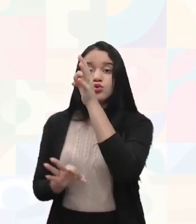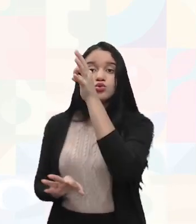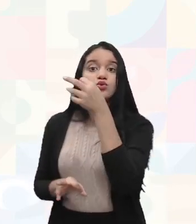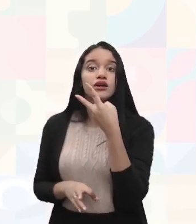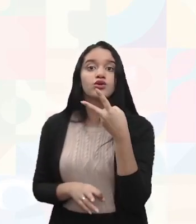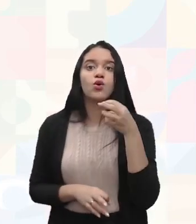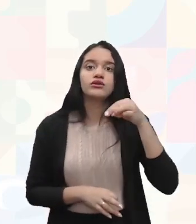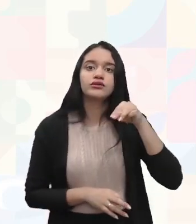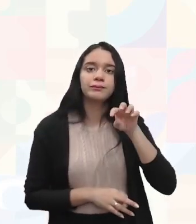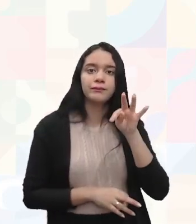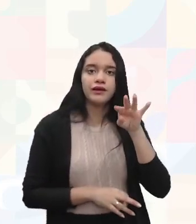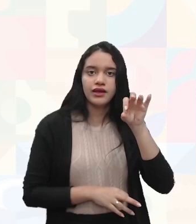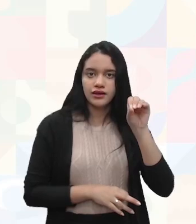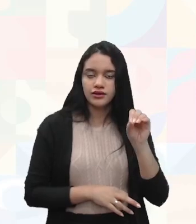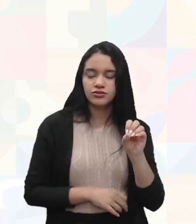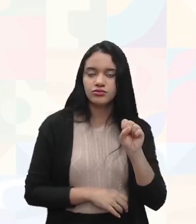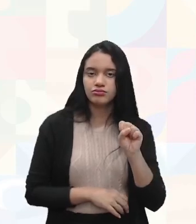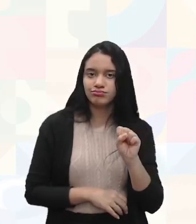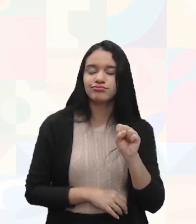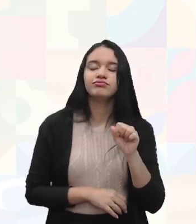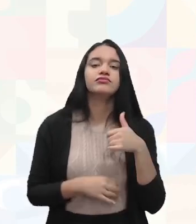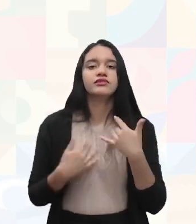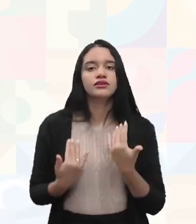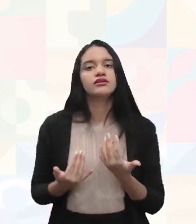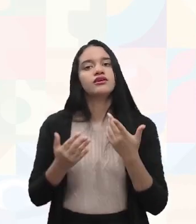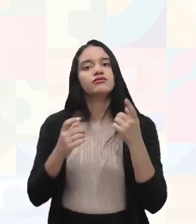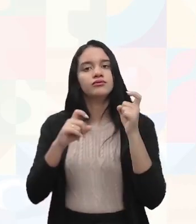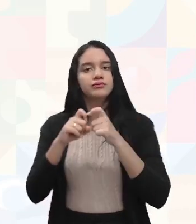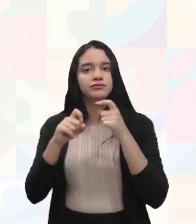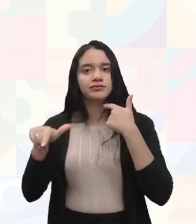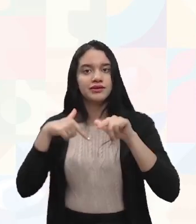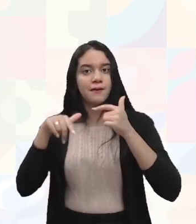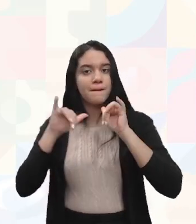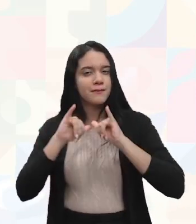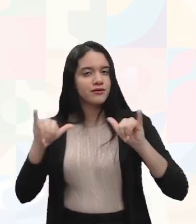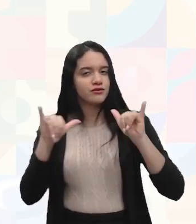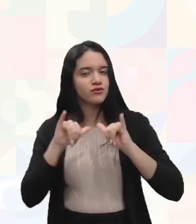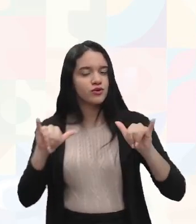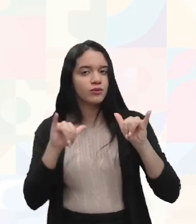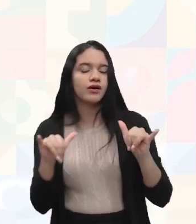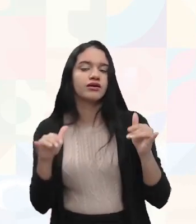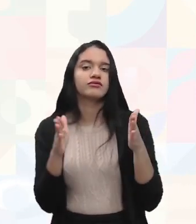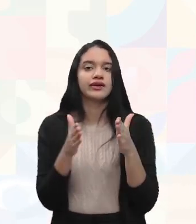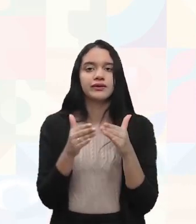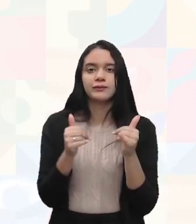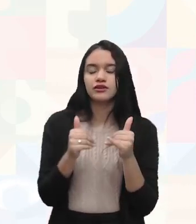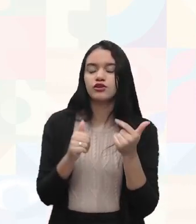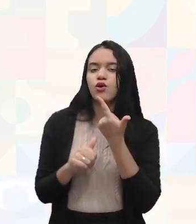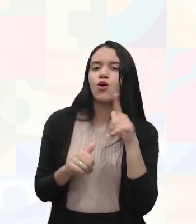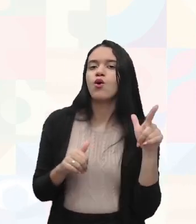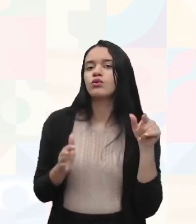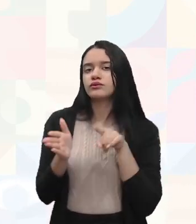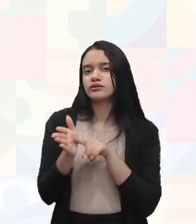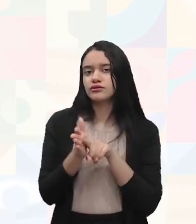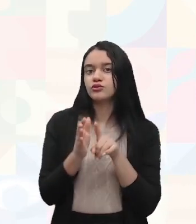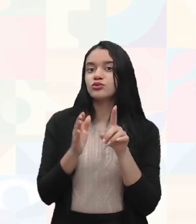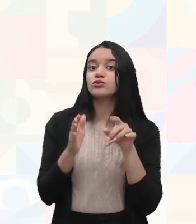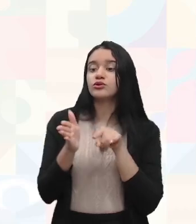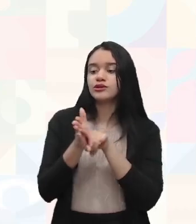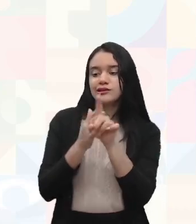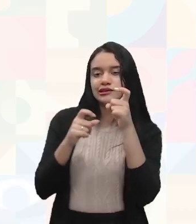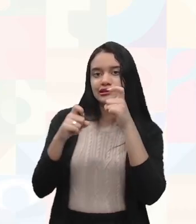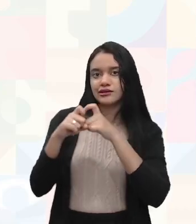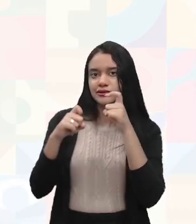vai para o médico do trabalho, passa essa informação e o médico vai solicitar outros exames complementares,